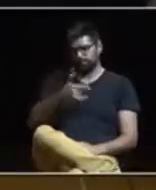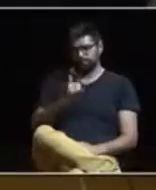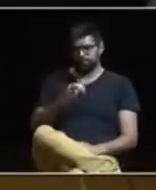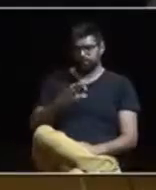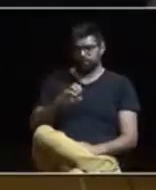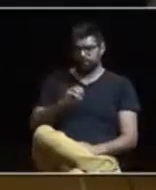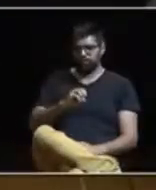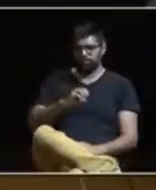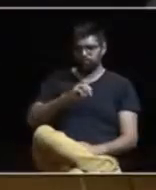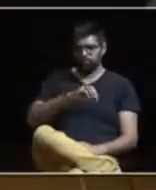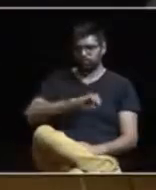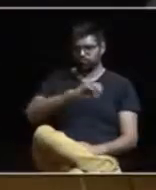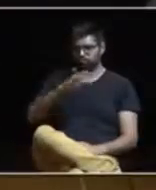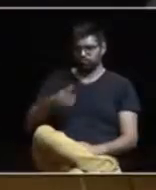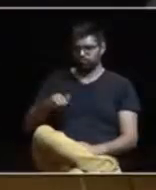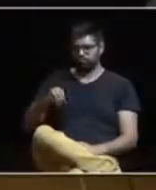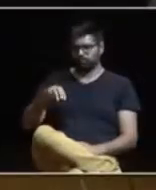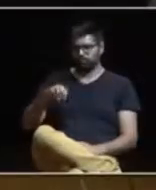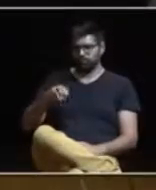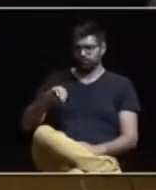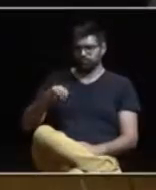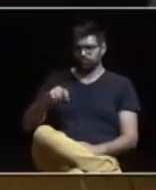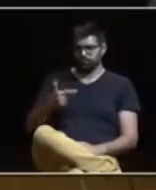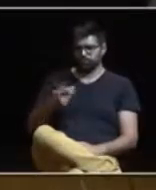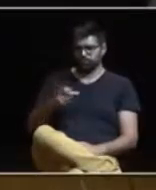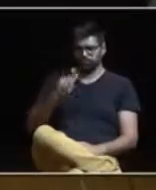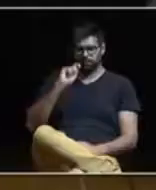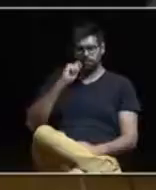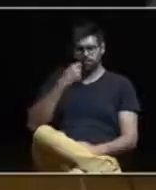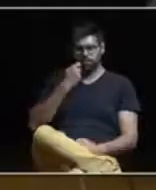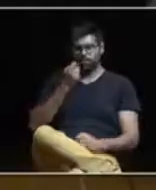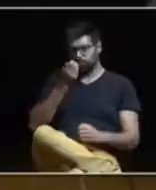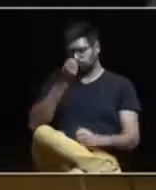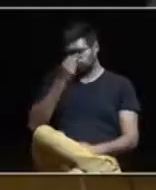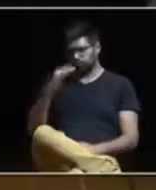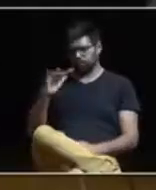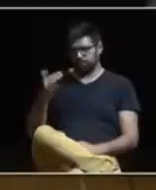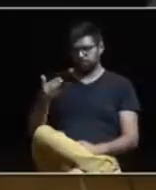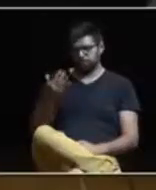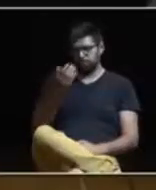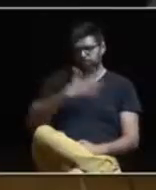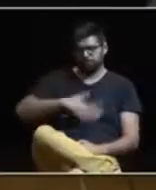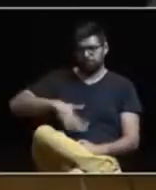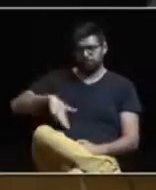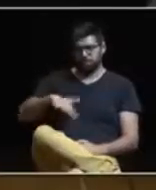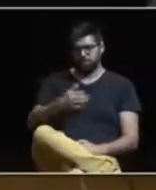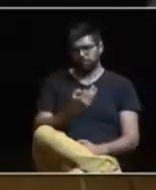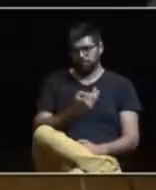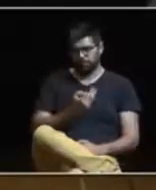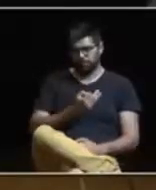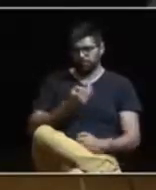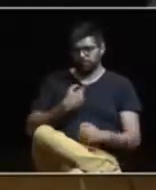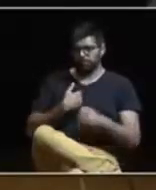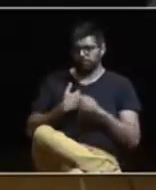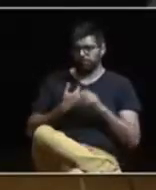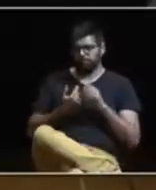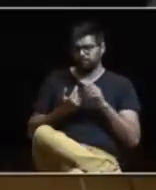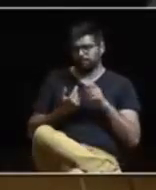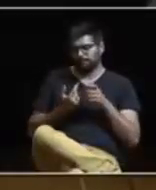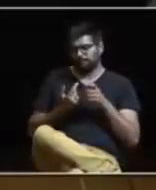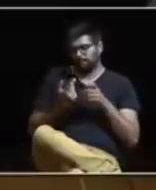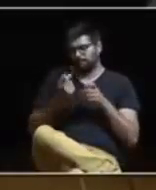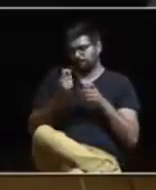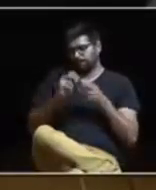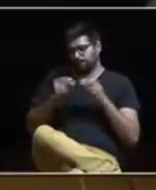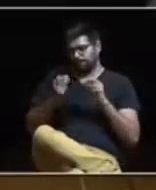anos contaminou os terrenos do Parque Florestal, ficou muito aquém do que a Câmara poderia ter feito para resolver esta